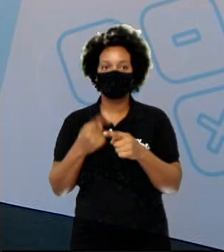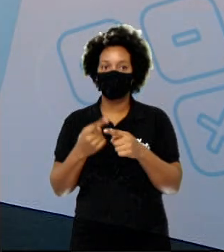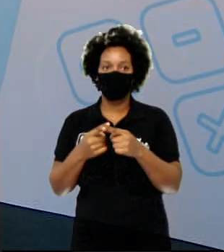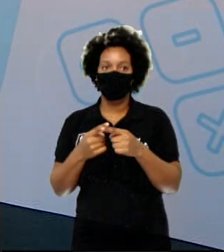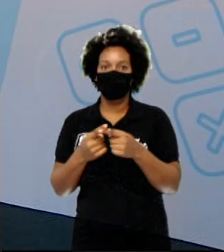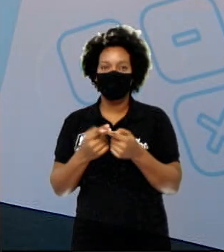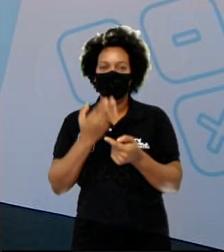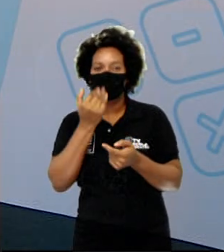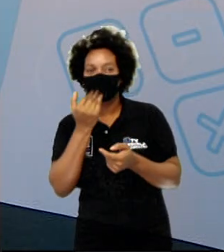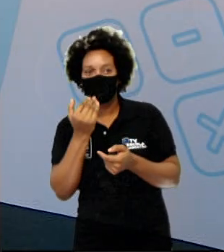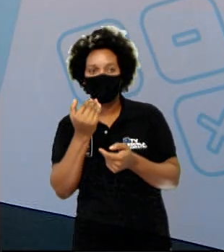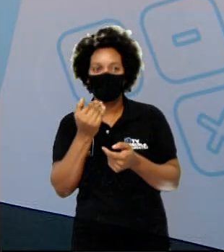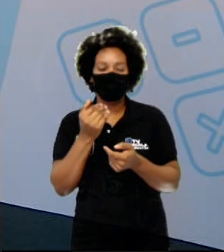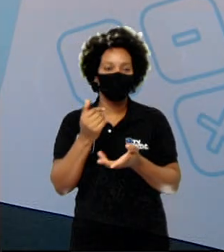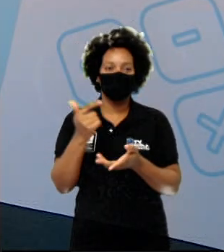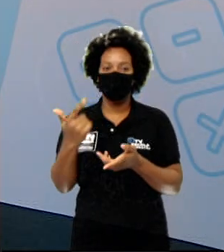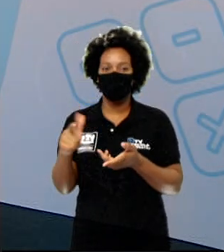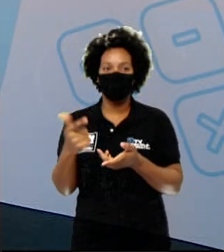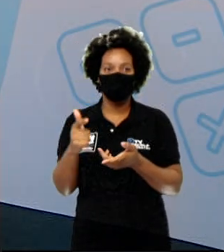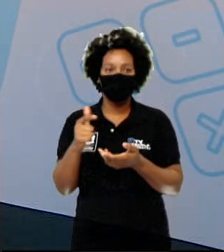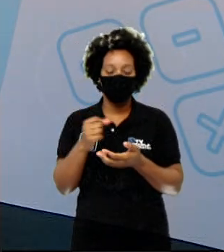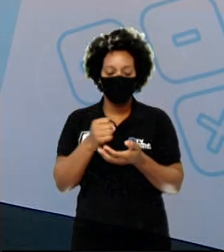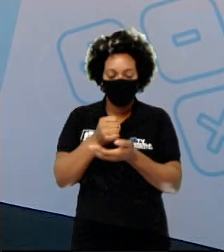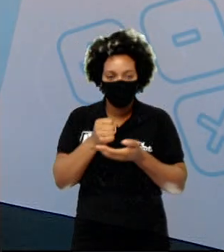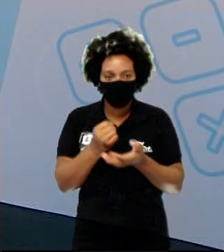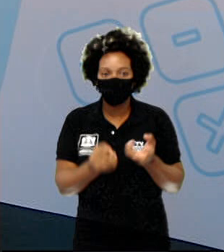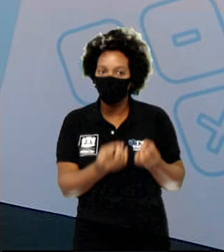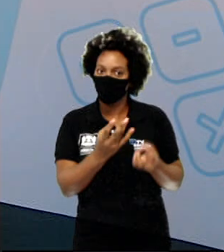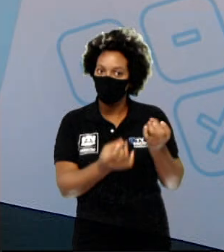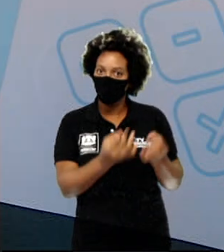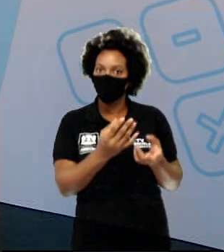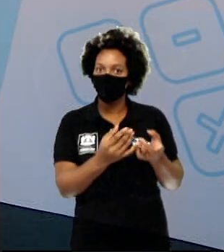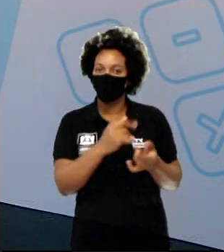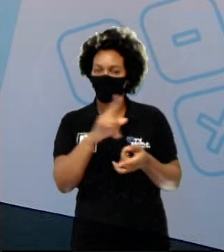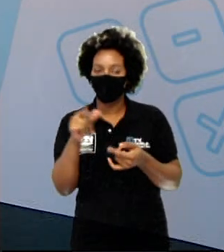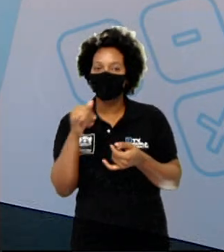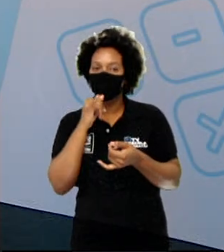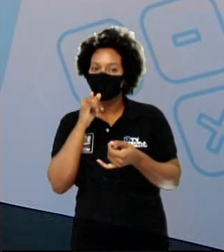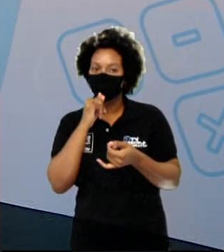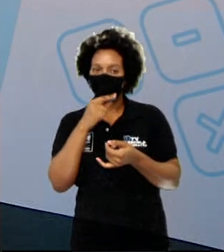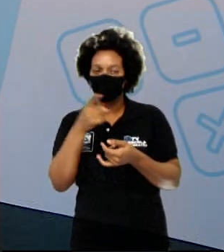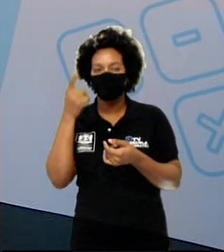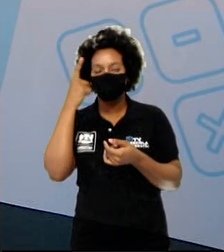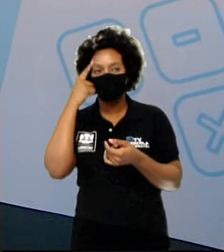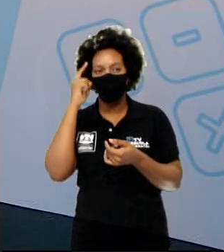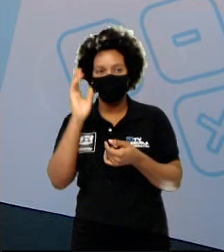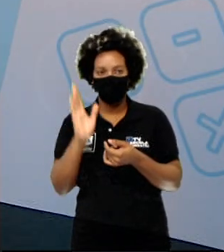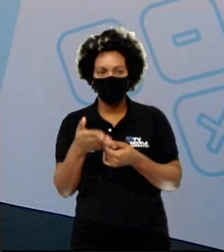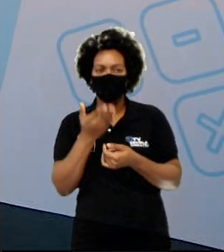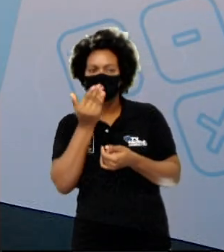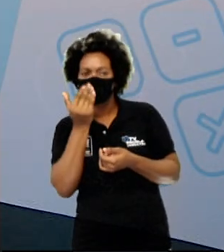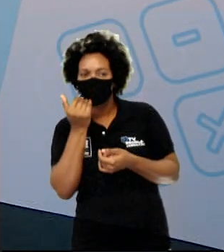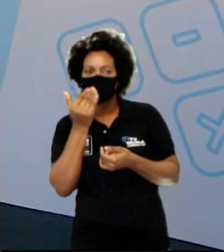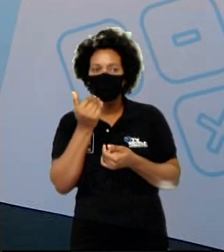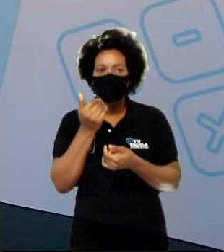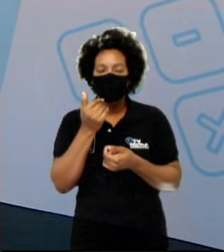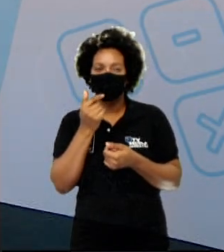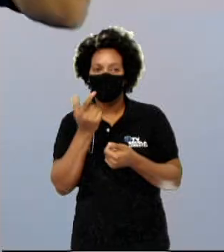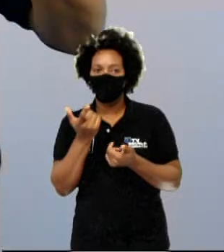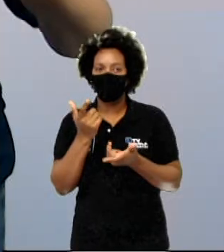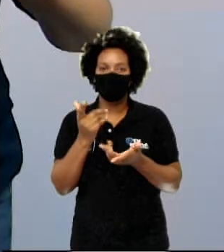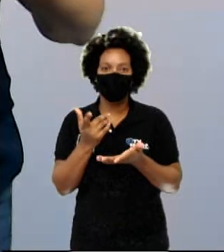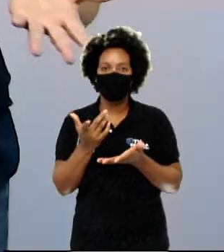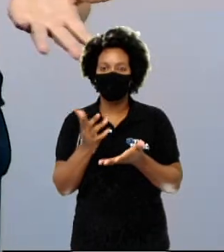cozidos, eles não podem ser digeridos pelo homem. Por exemplo, alguém aqui já imaginou comendo uma macaxeira ou